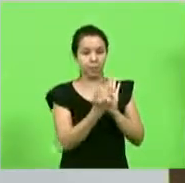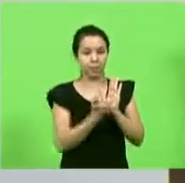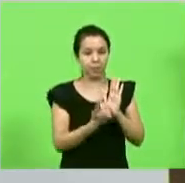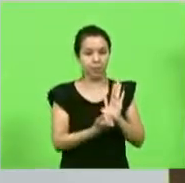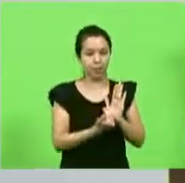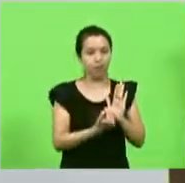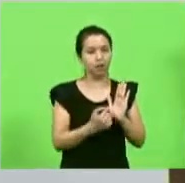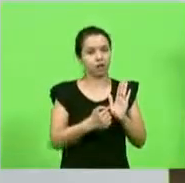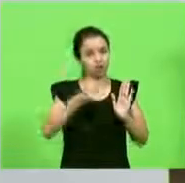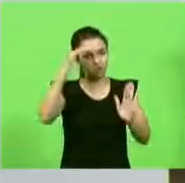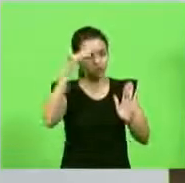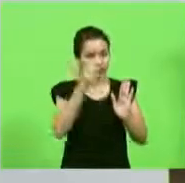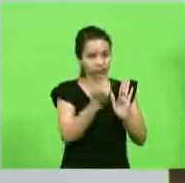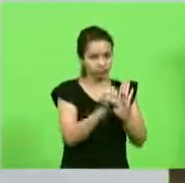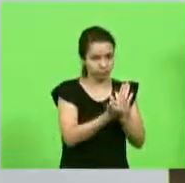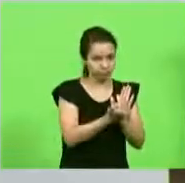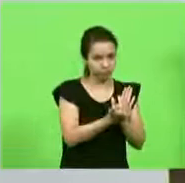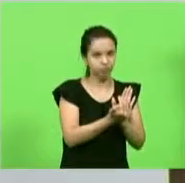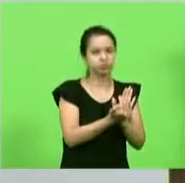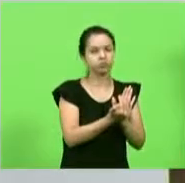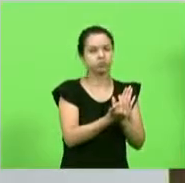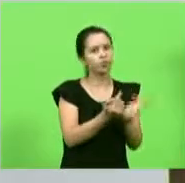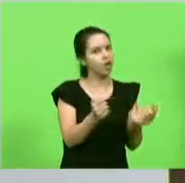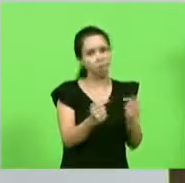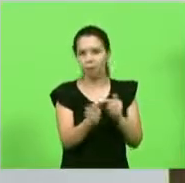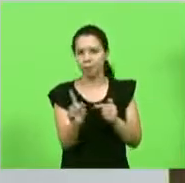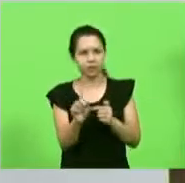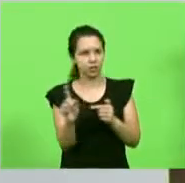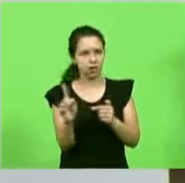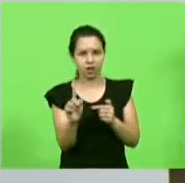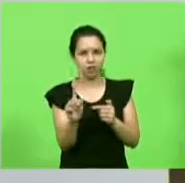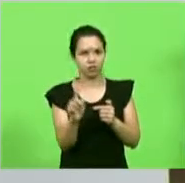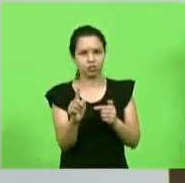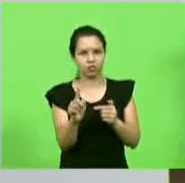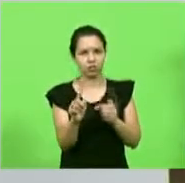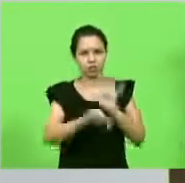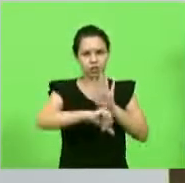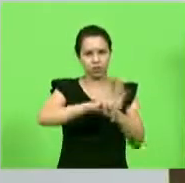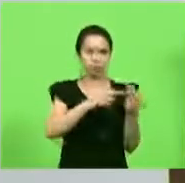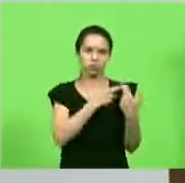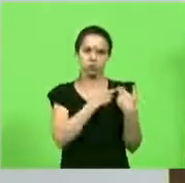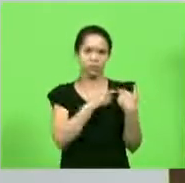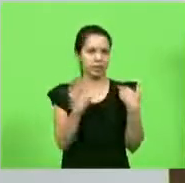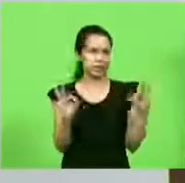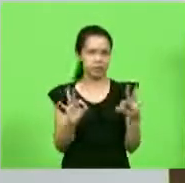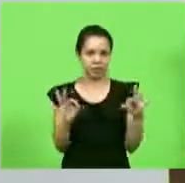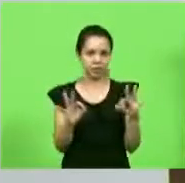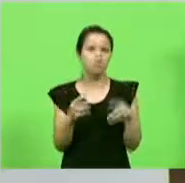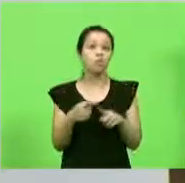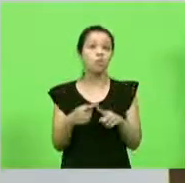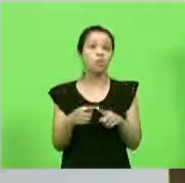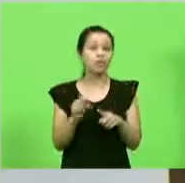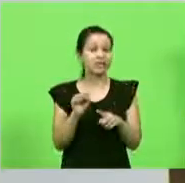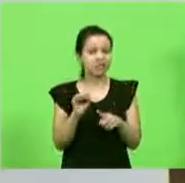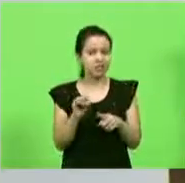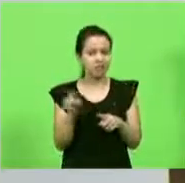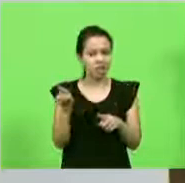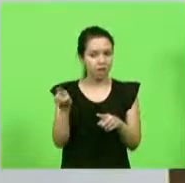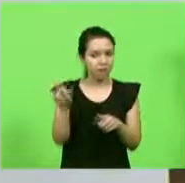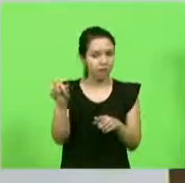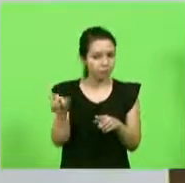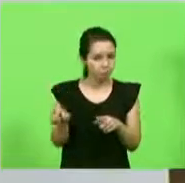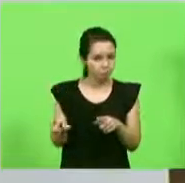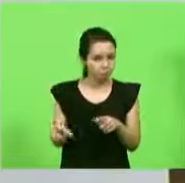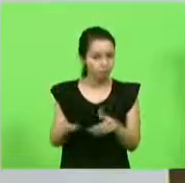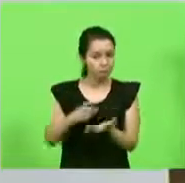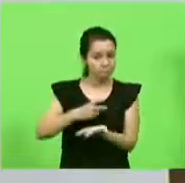não é aplicado no crime de responsabilidade porque se o cidadão for impeachment pelo